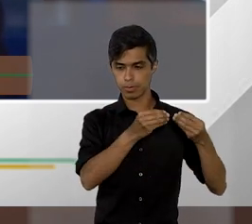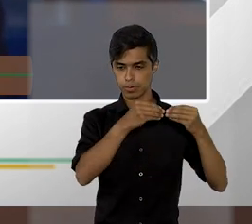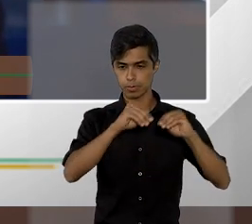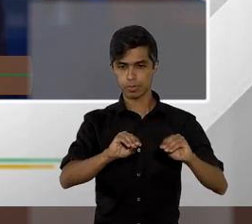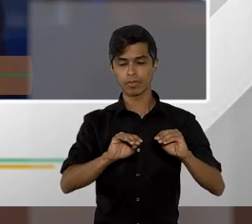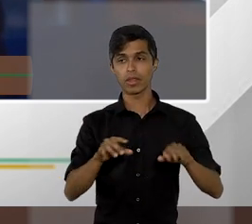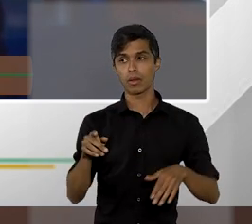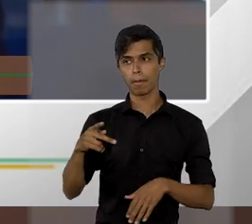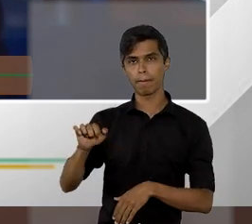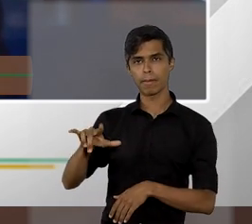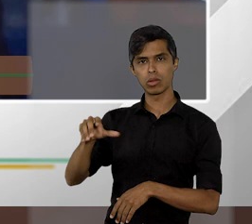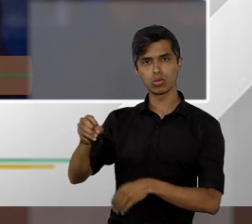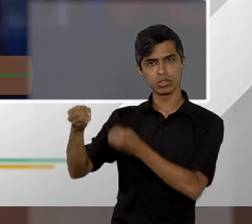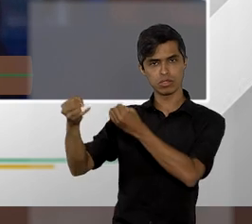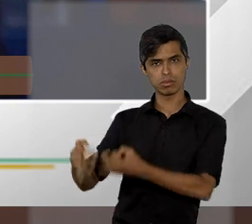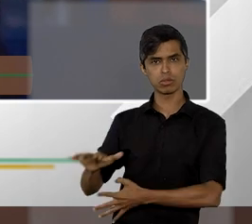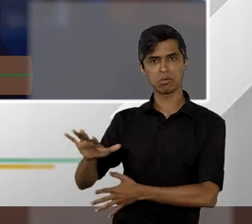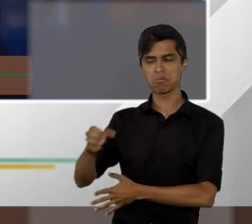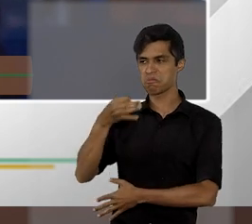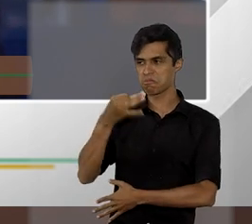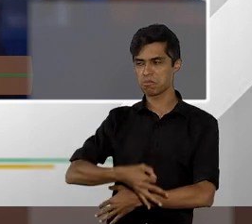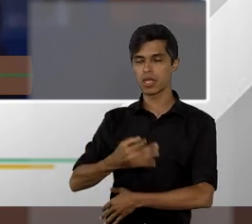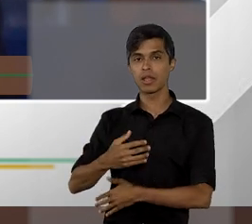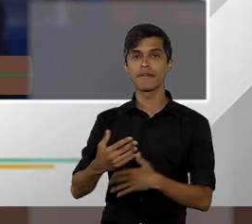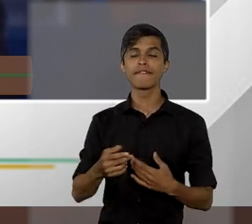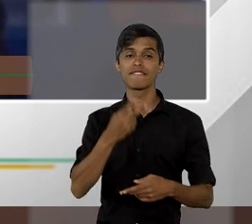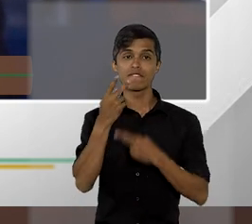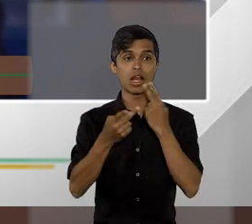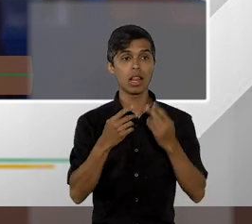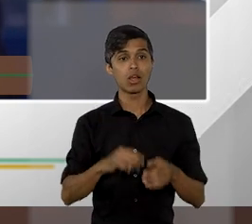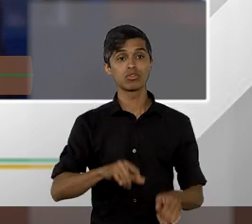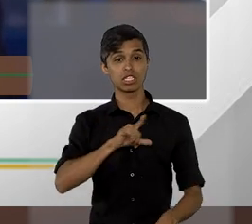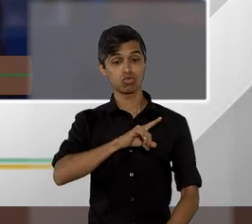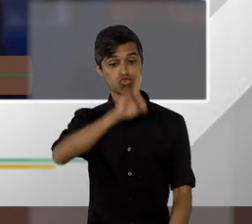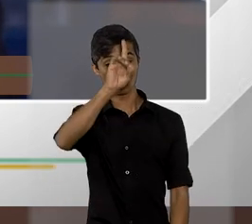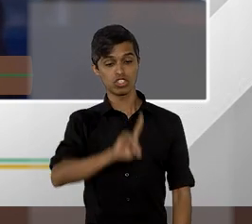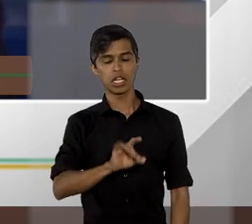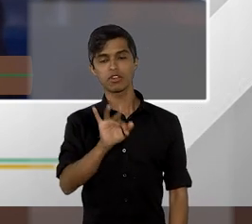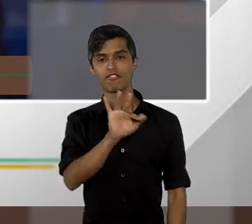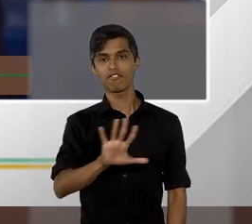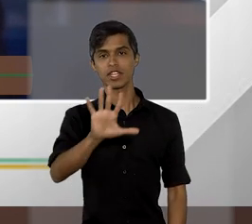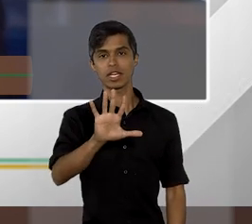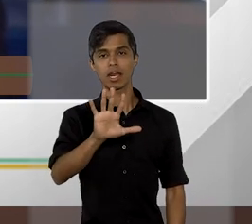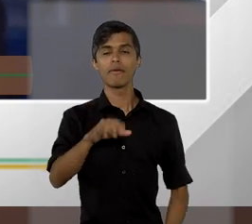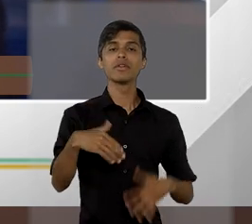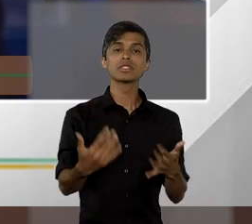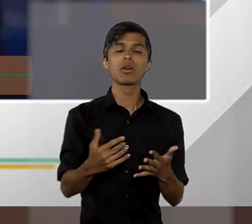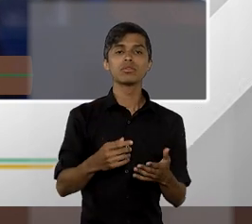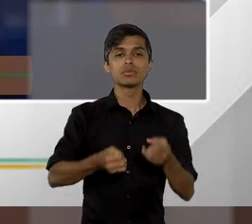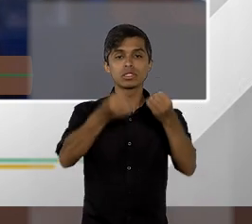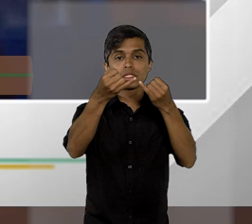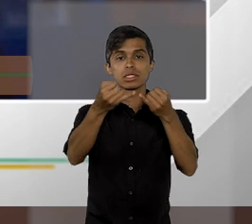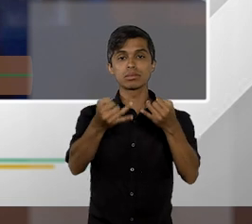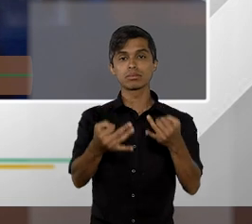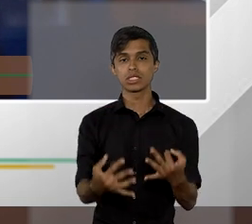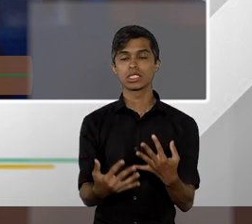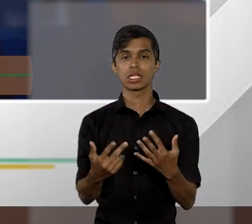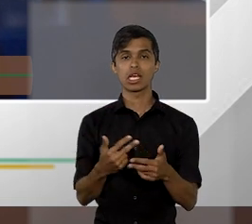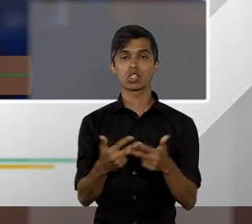muito bem, já no início, de dizer o direito federal, de descrever aquilo,